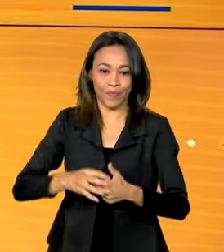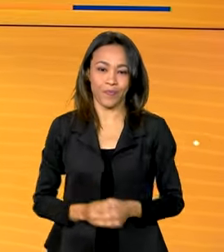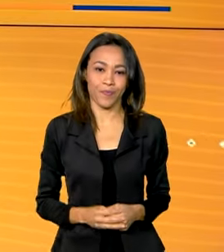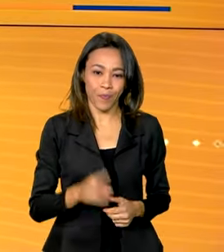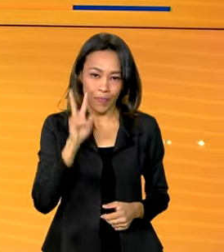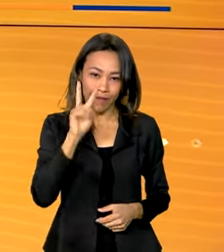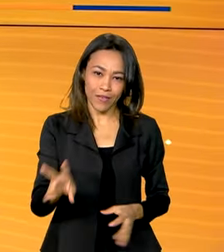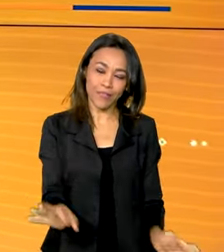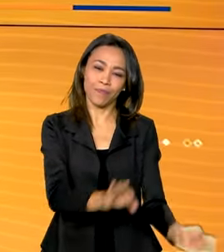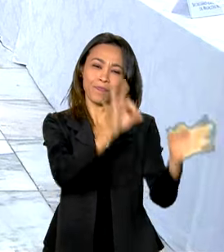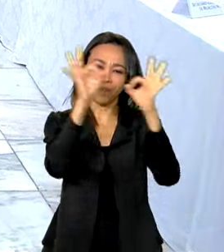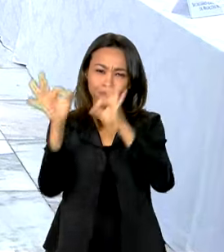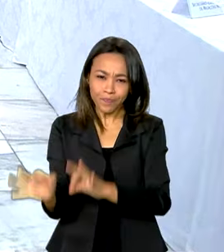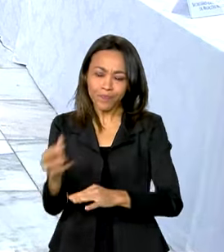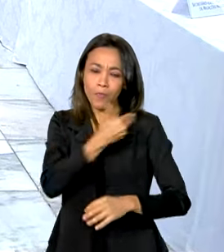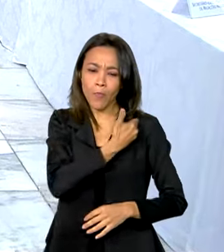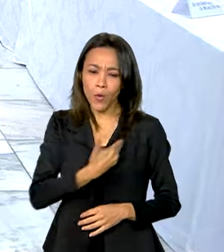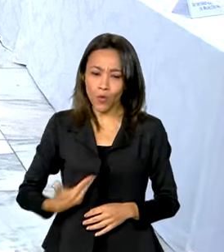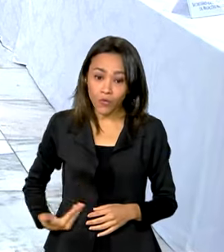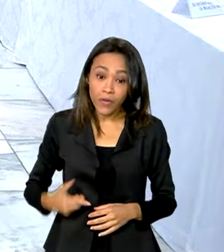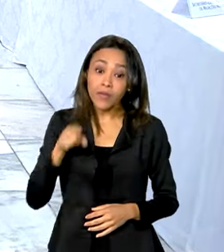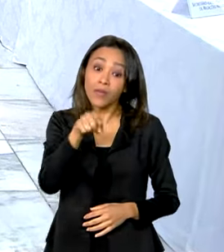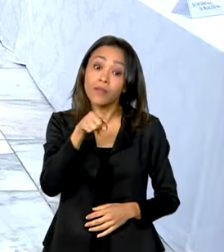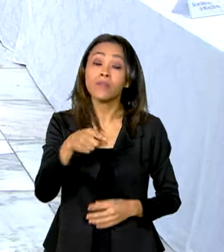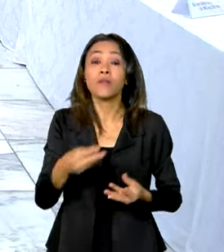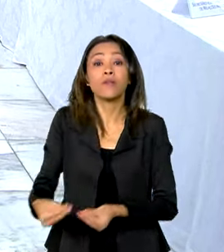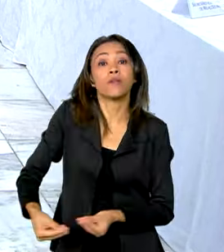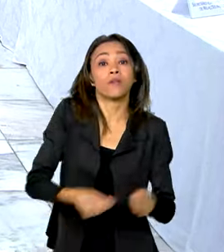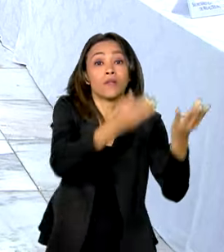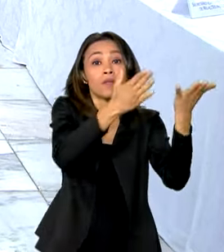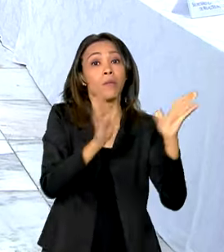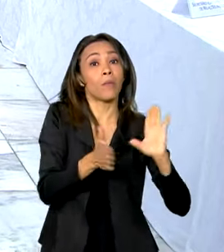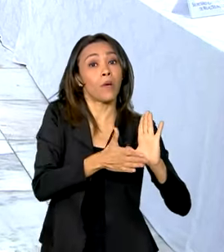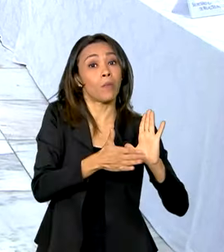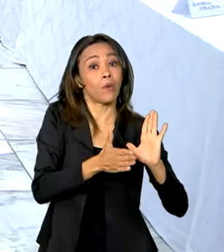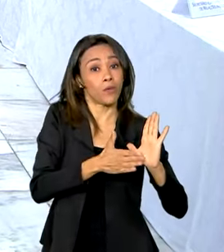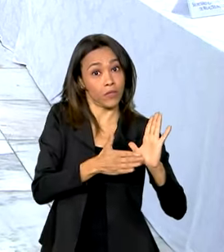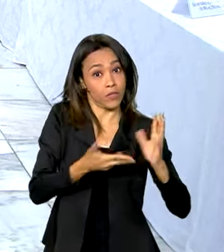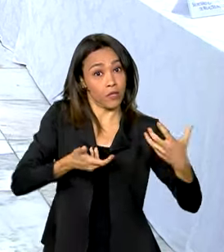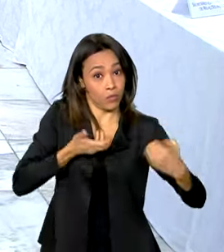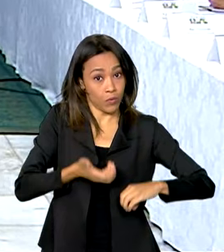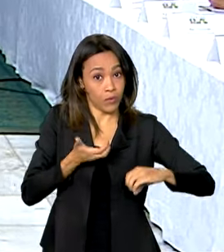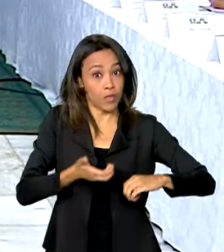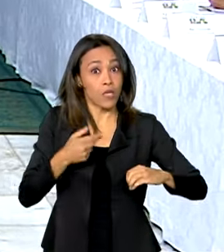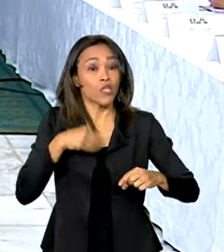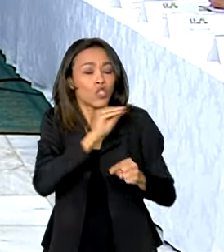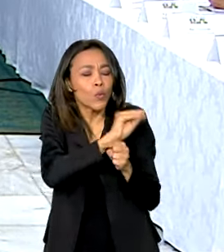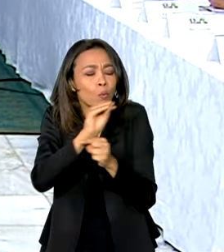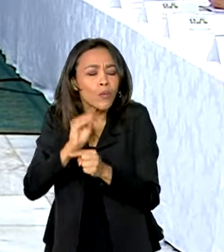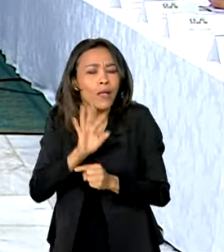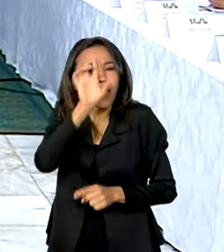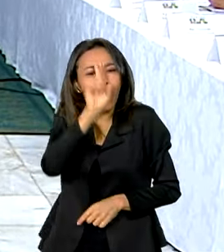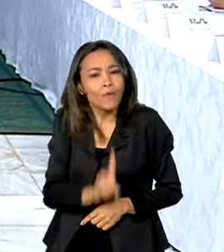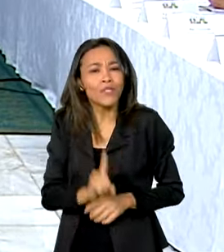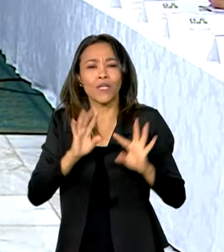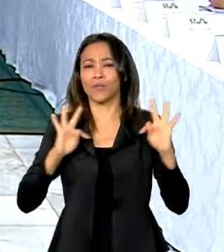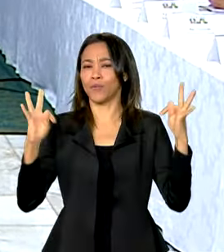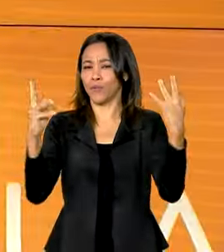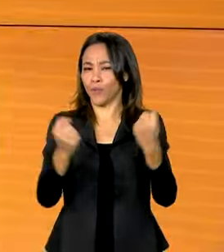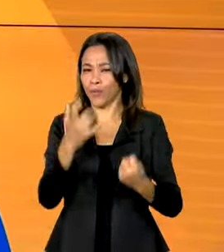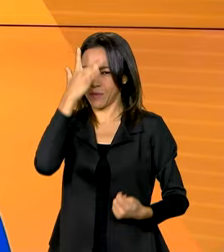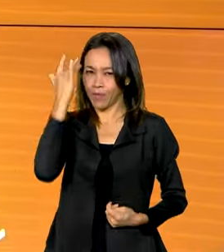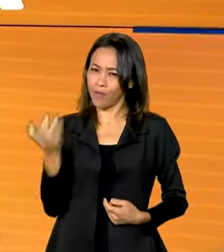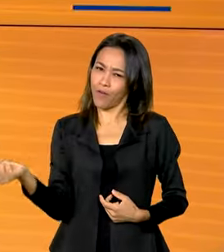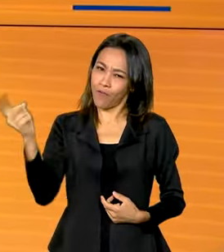Veja a seguir, governo envia ao Congresso proposta da política que reconhece o cuidado como direito de todas as pessoas.